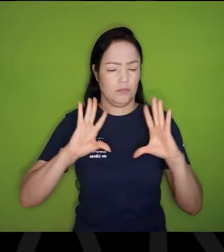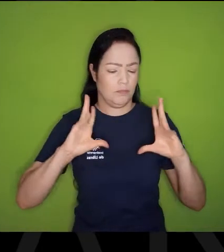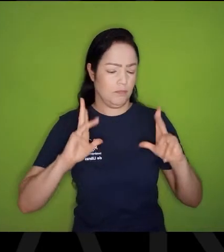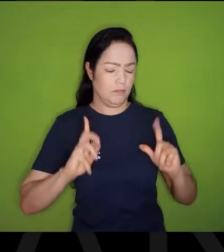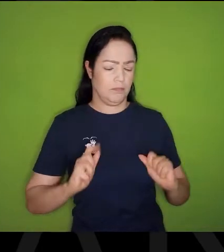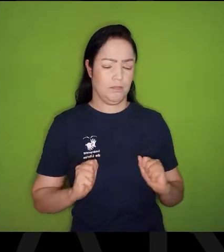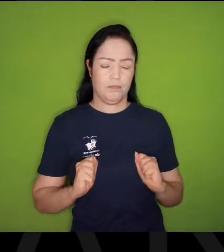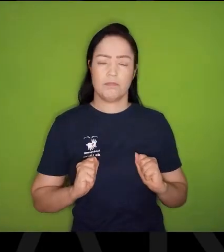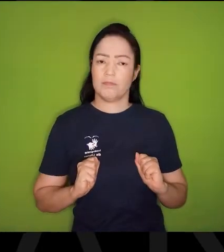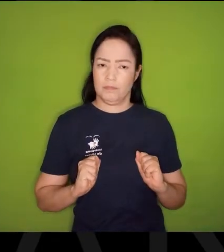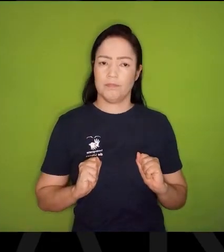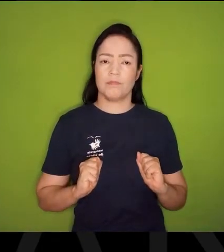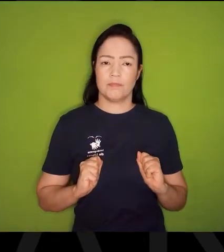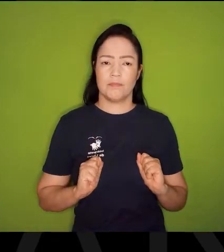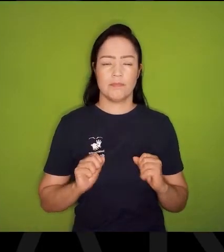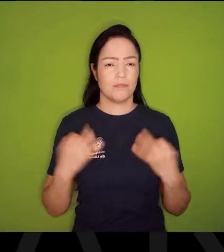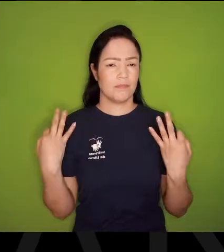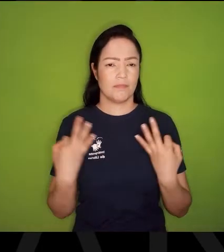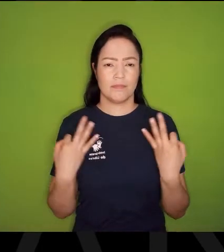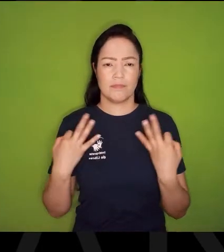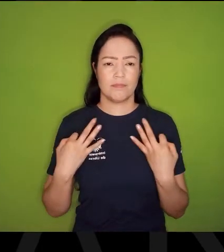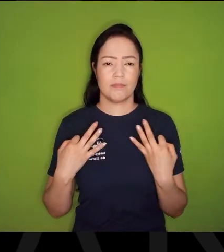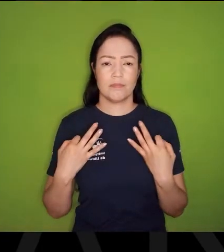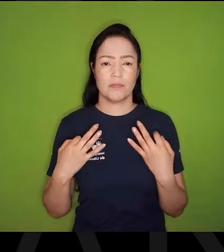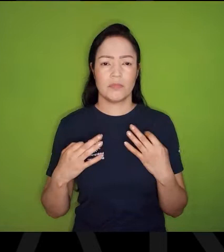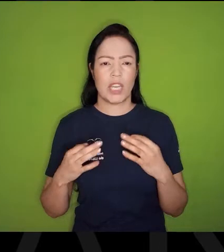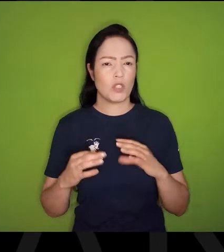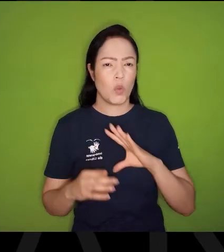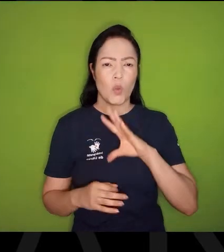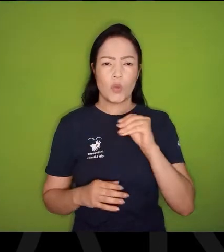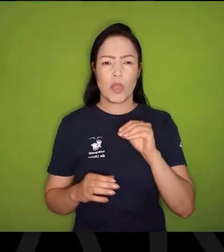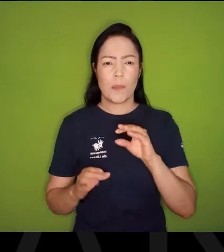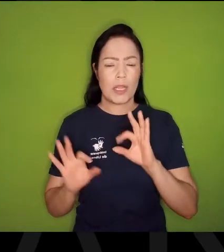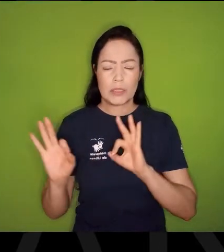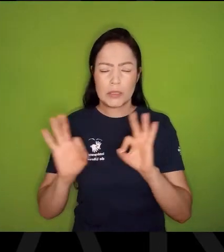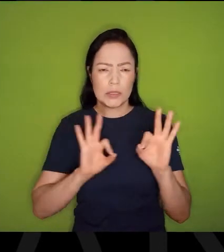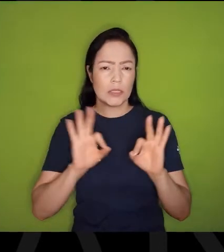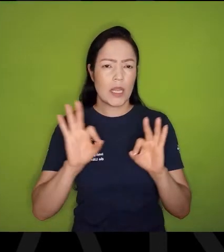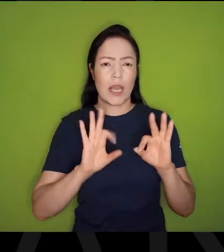Limpava o interior do carro, Era aquela festa para limpar os pneus do carro,